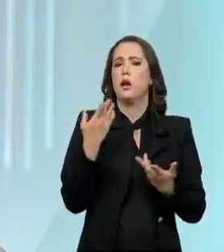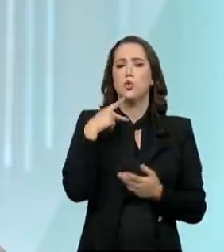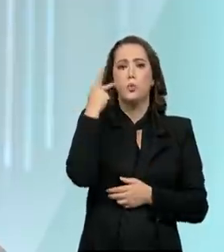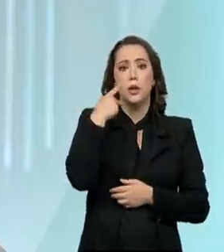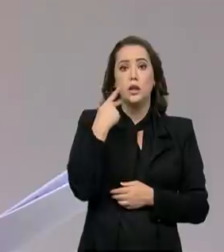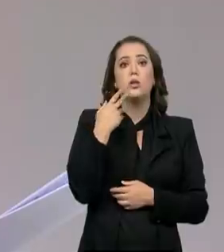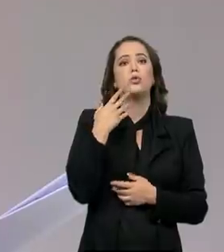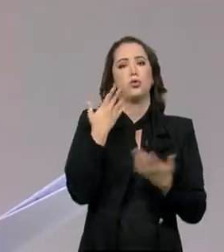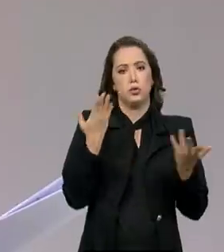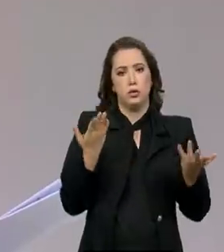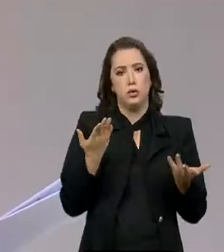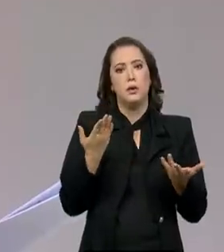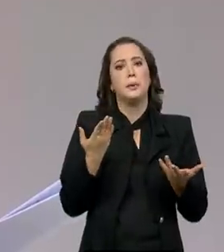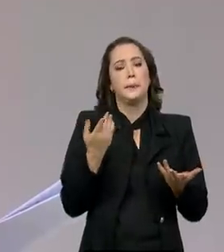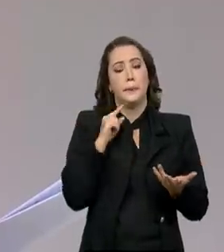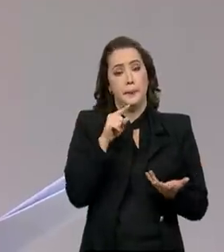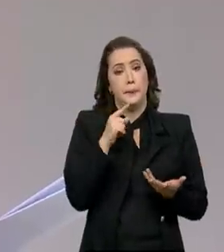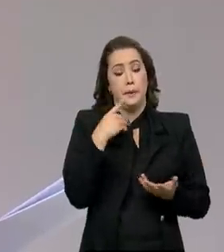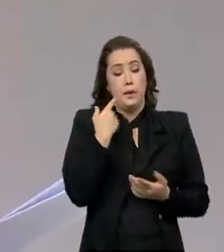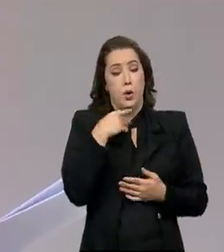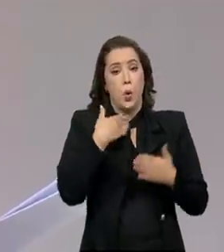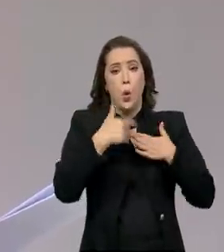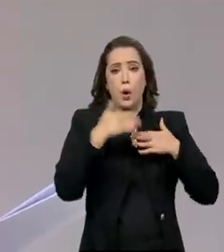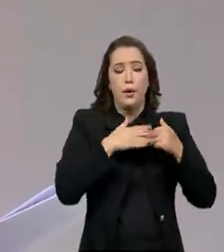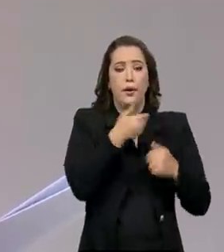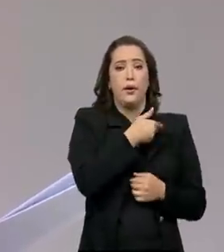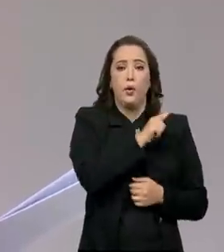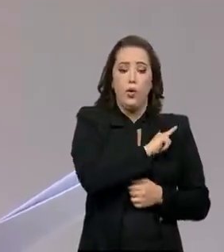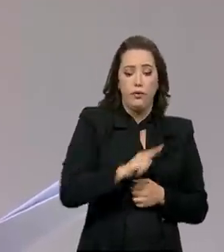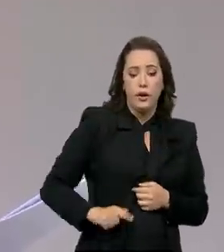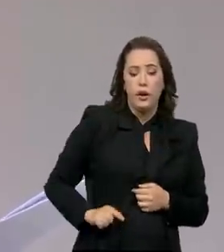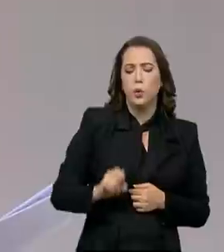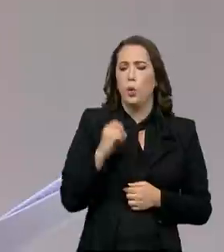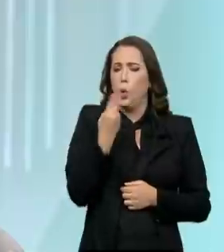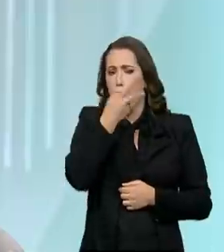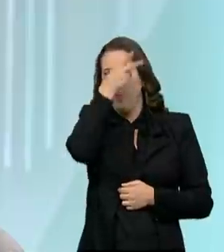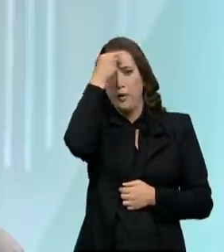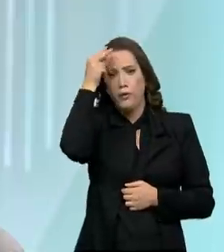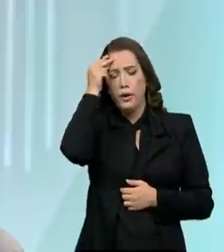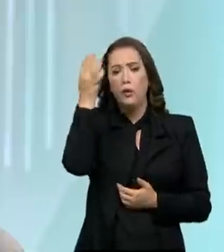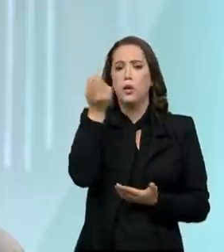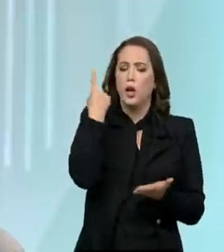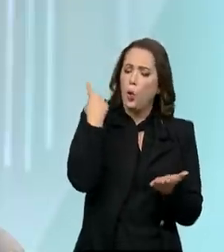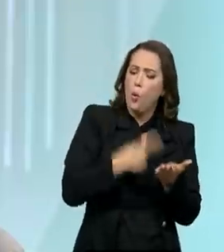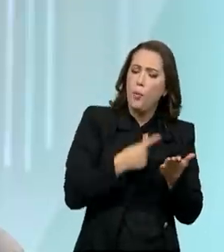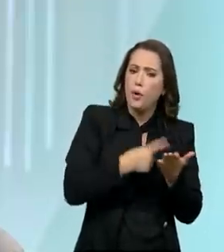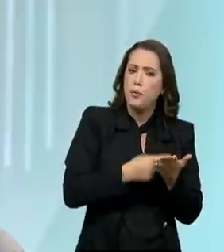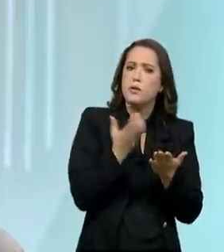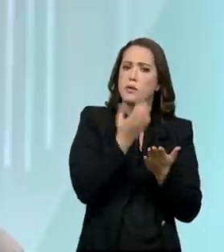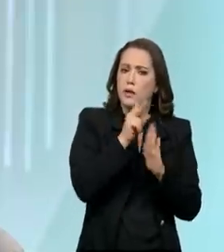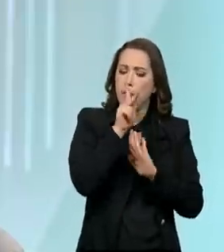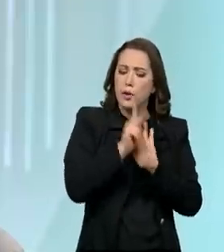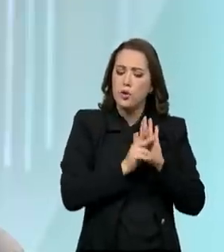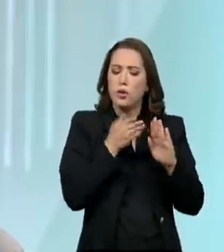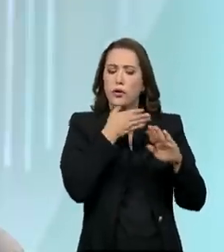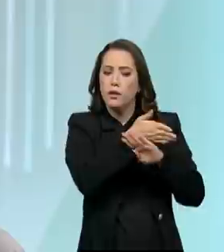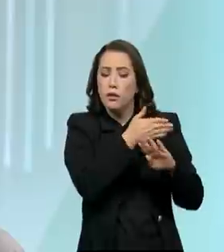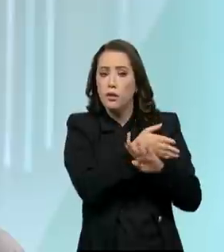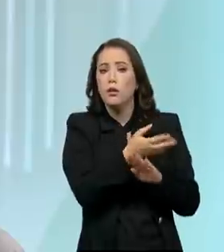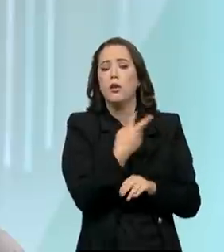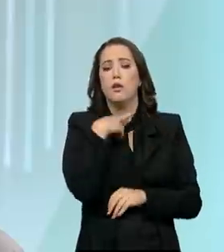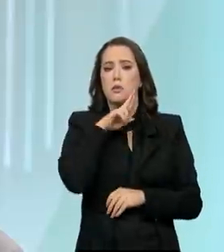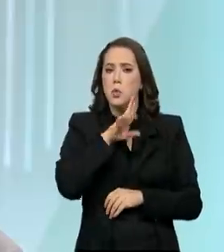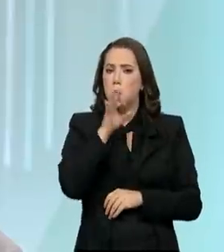governador, qualquer prefeito, que se consorciar e aceitar o desafio de fazer a modelagem, a chance dela ser bem-sucedida